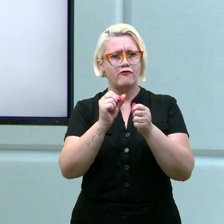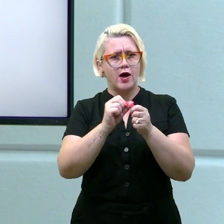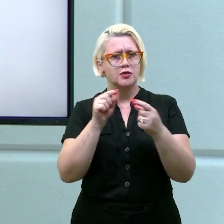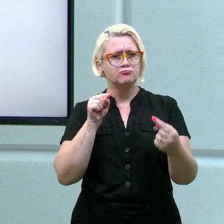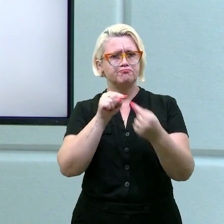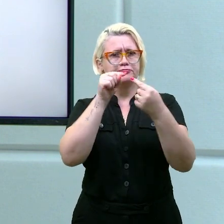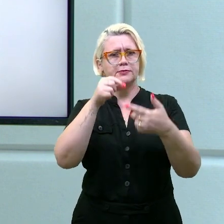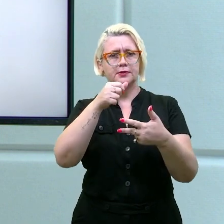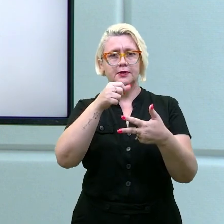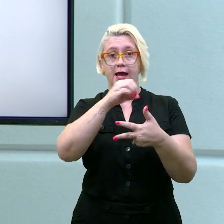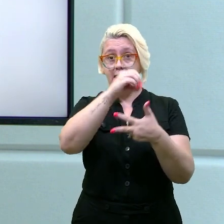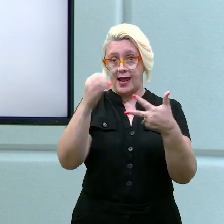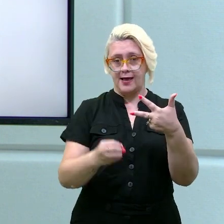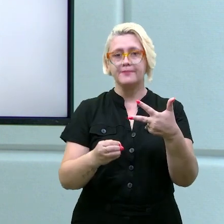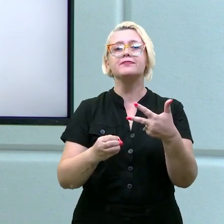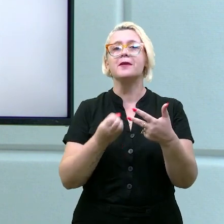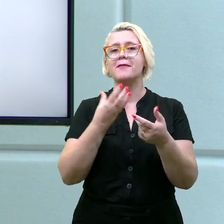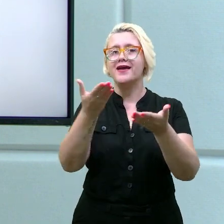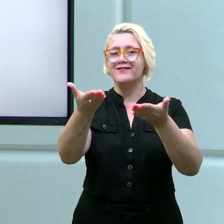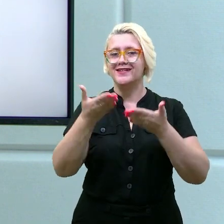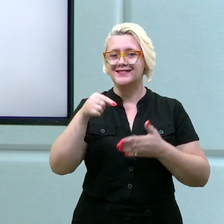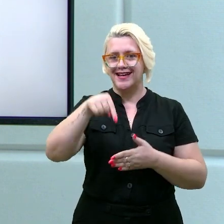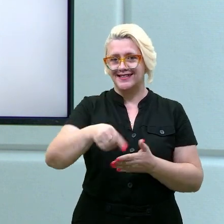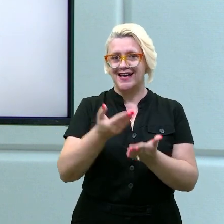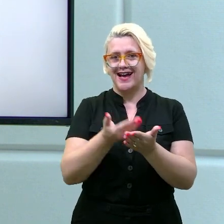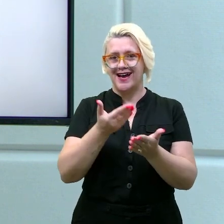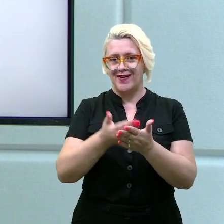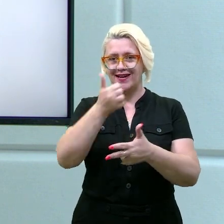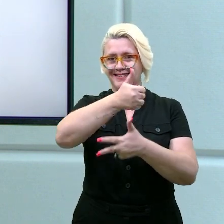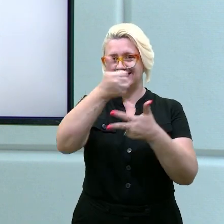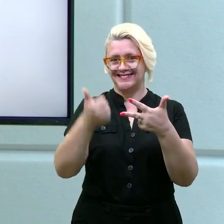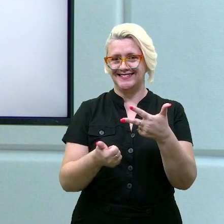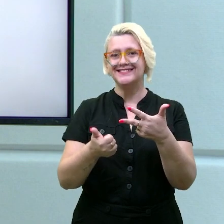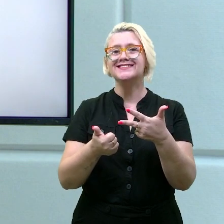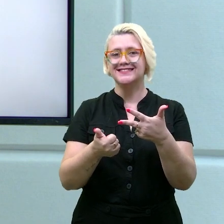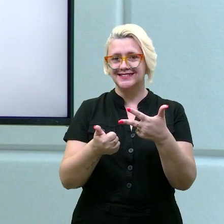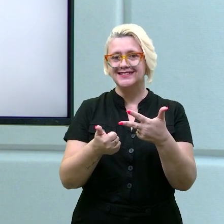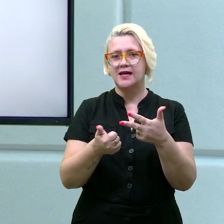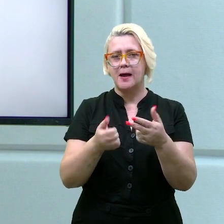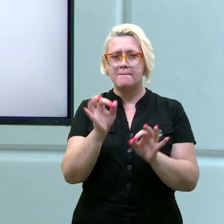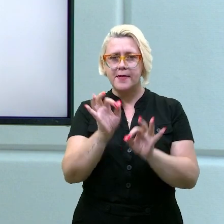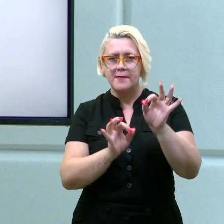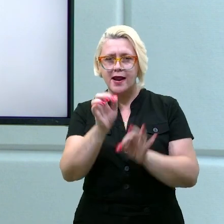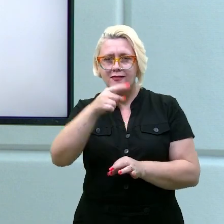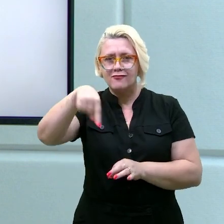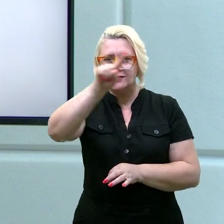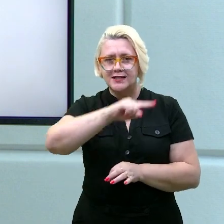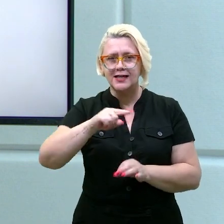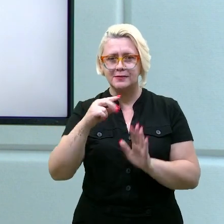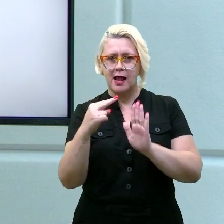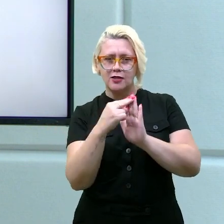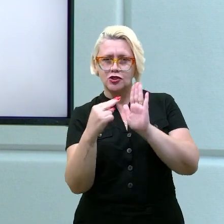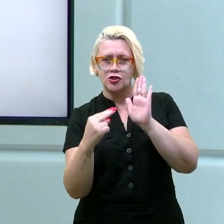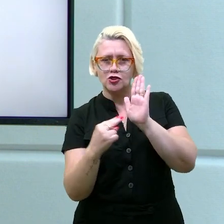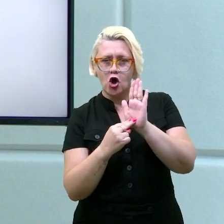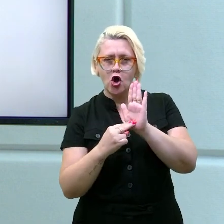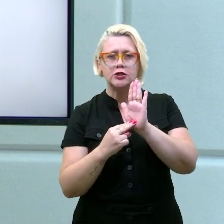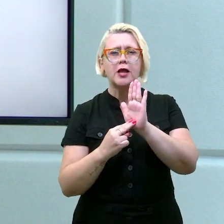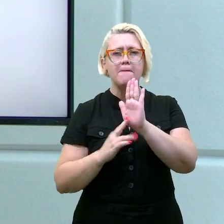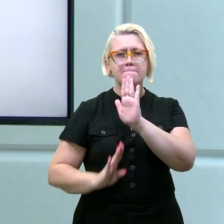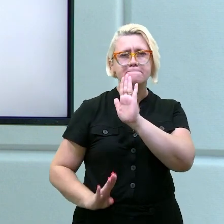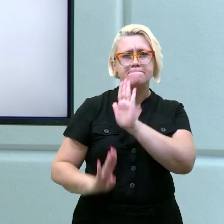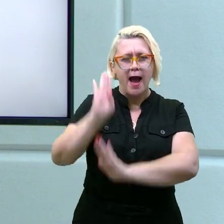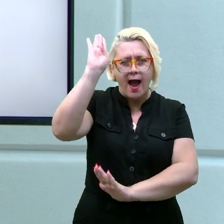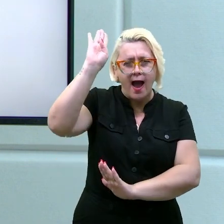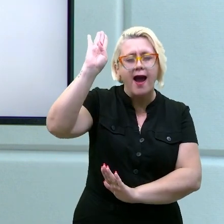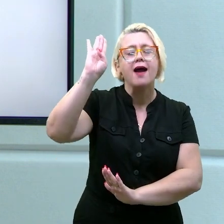Então, sejam muito bem-vindos a mais essa aula do Goiás Bem no Enem, preparando vocês aí para arrasar lá no fim do